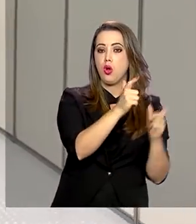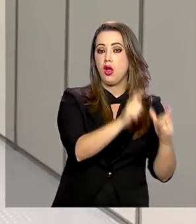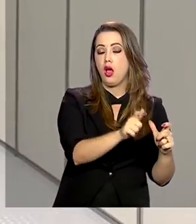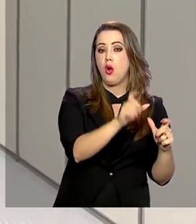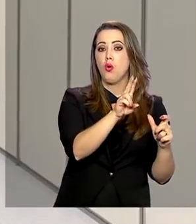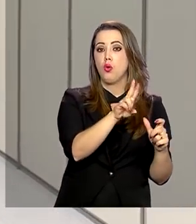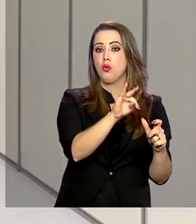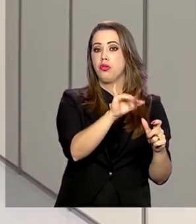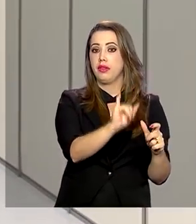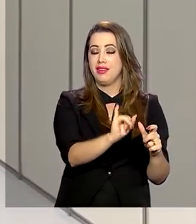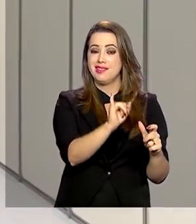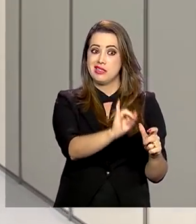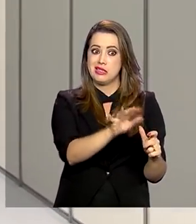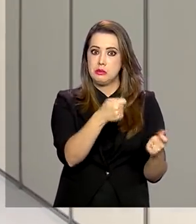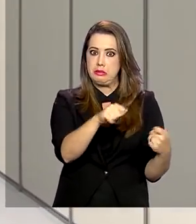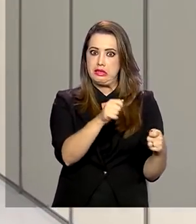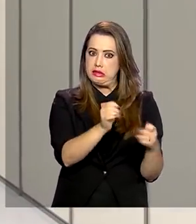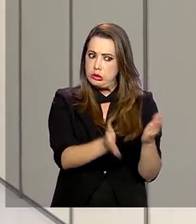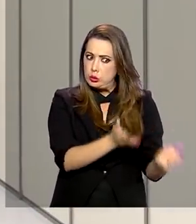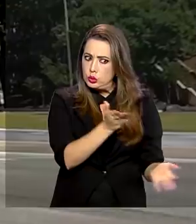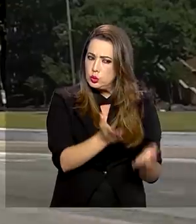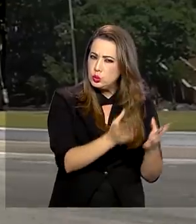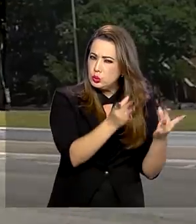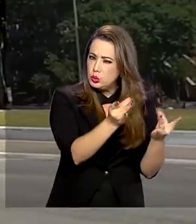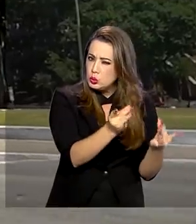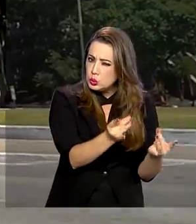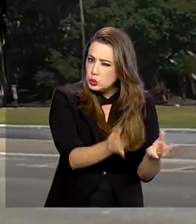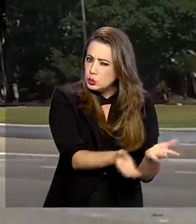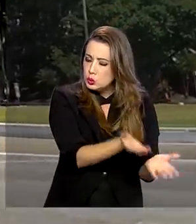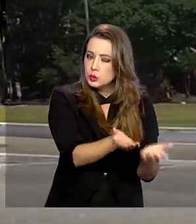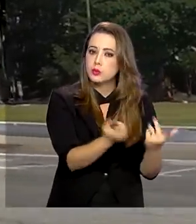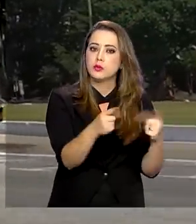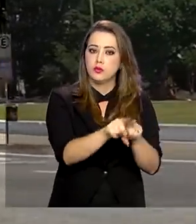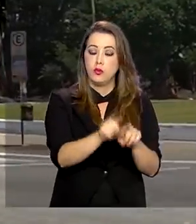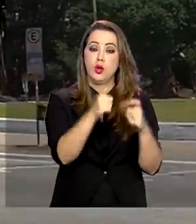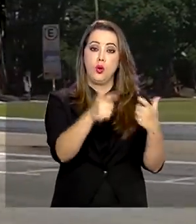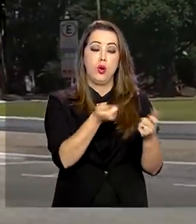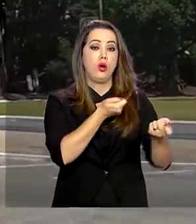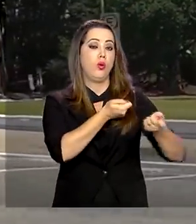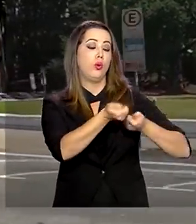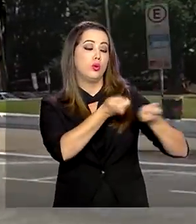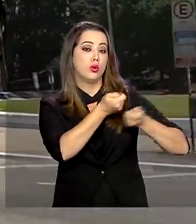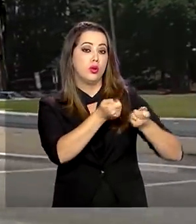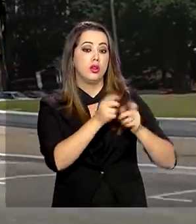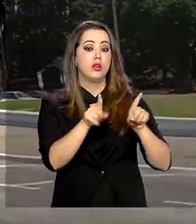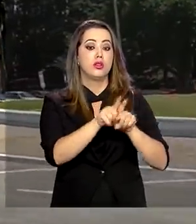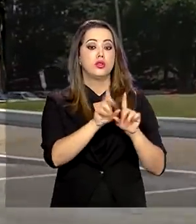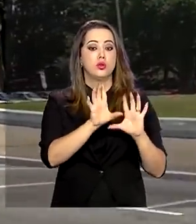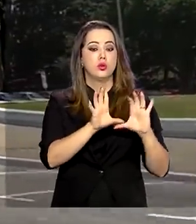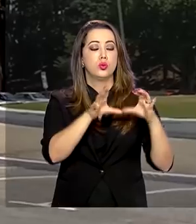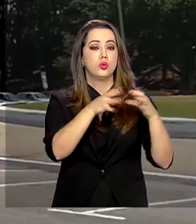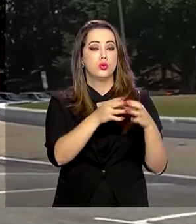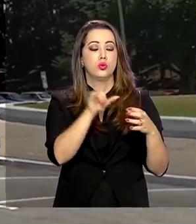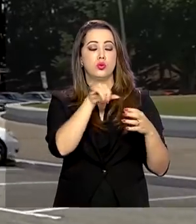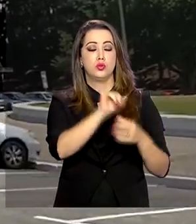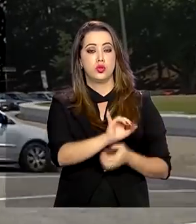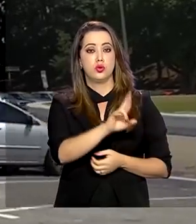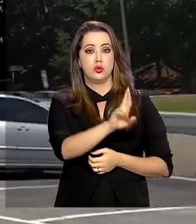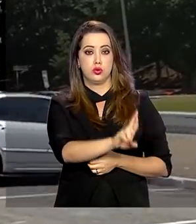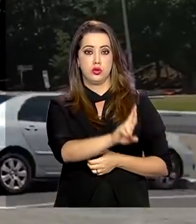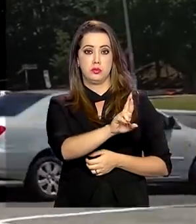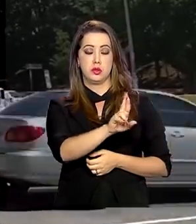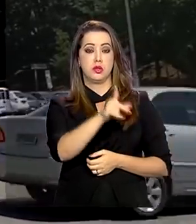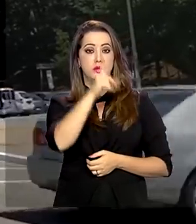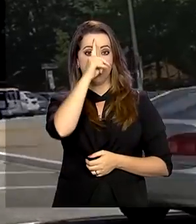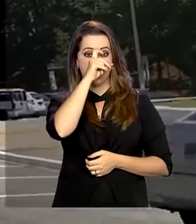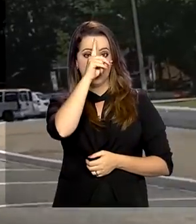públicos caso a situação de saúde piore. O espaço será gerido pelo Instituto de Responsabilidade Social do Hospital